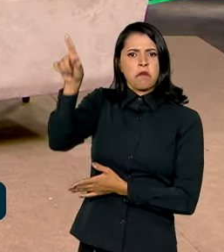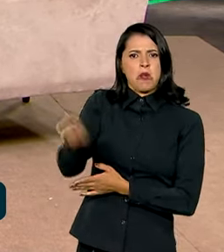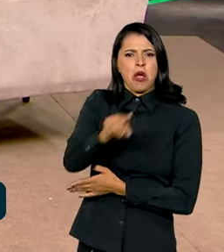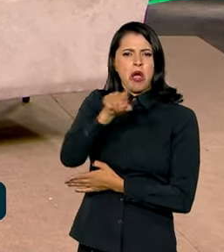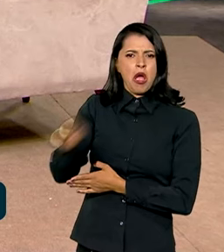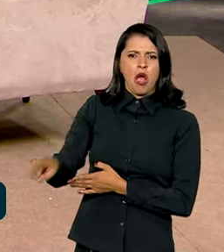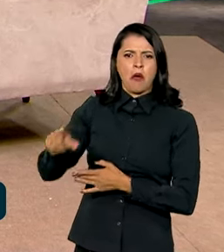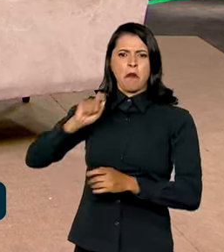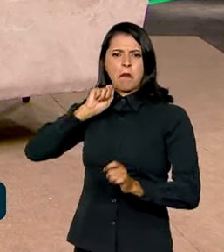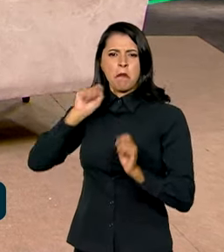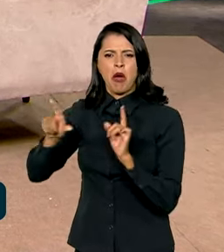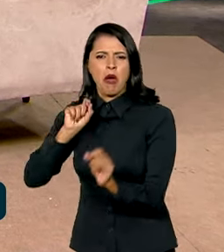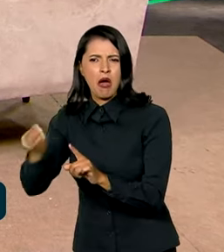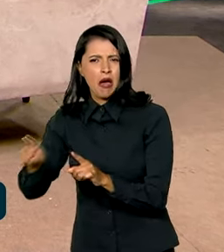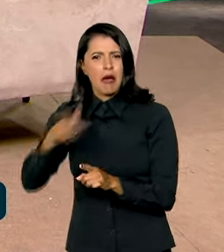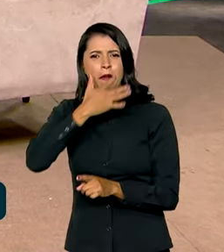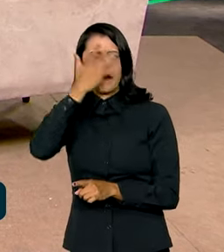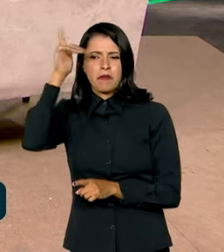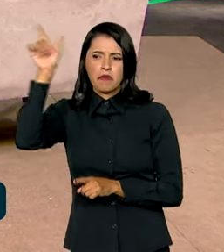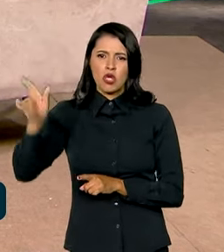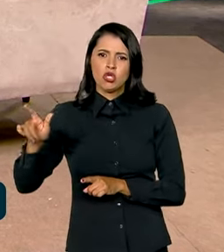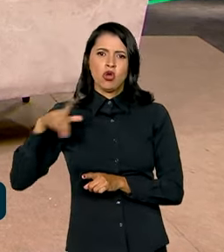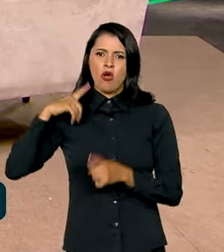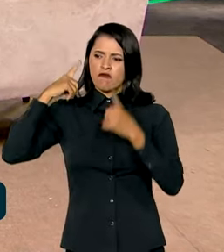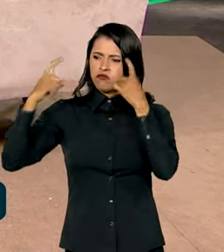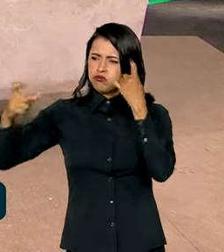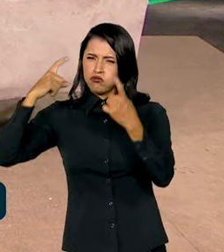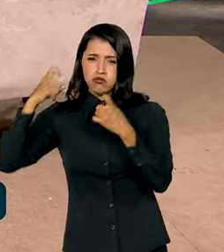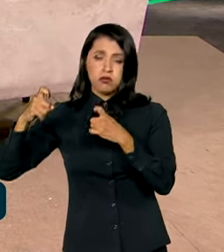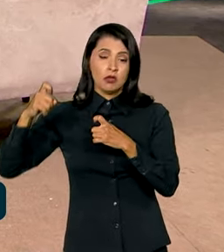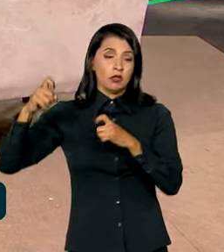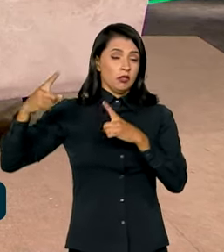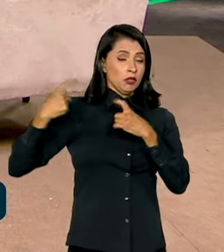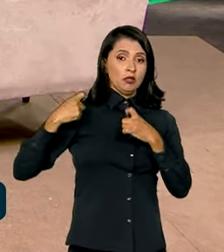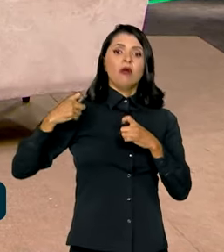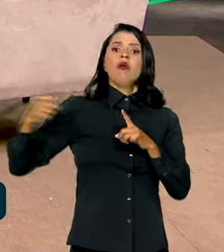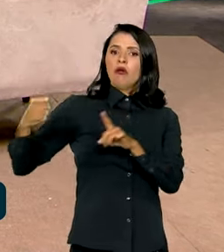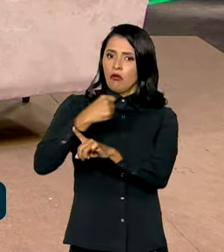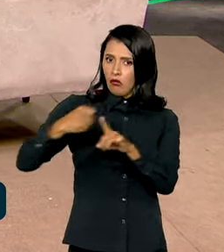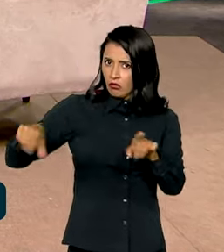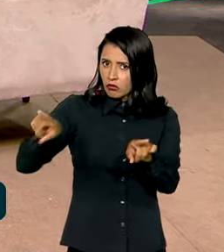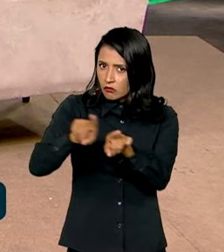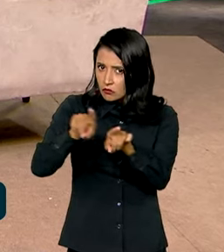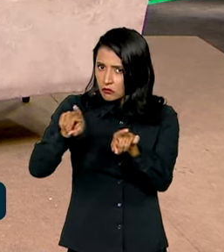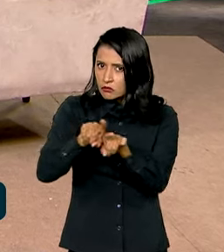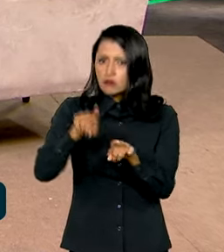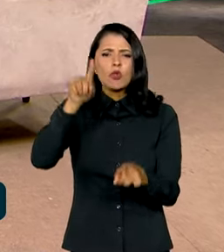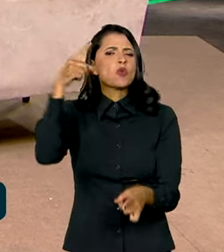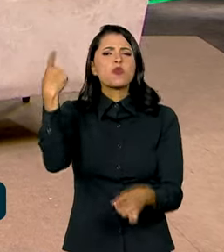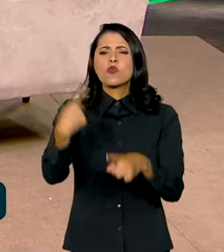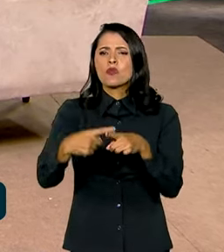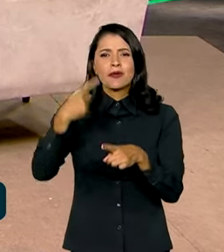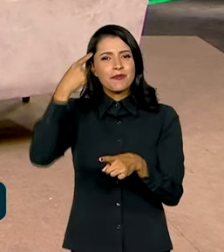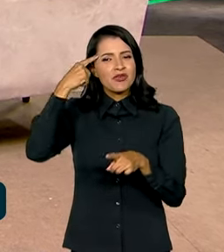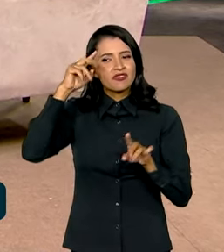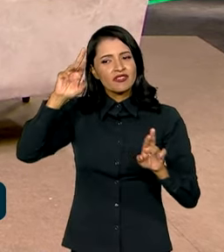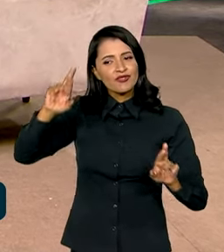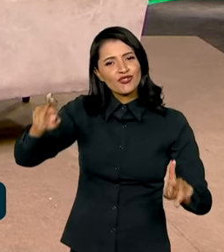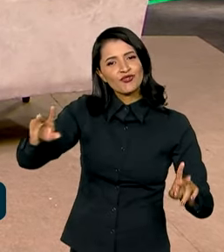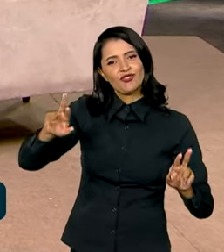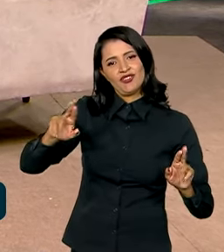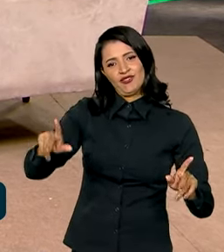hostilizadas, pessoas passavam a ser vítimas da violência física, inclusive, pelo fato de pensarem diferente.